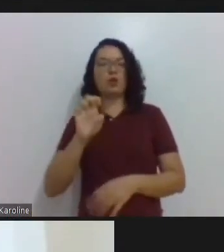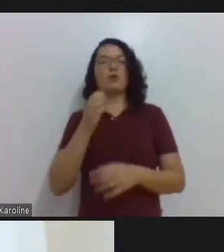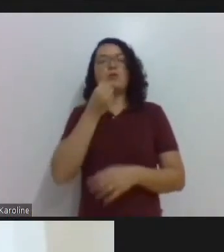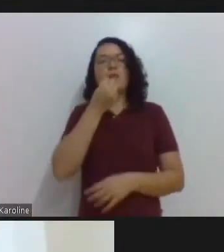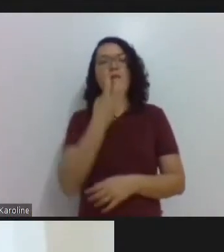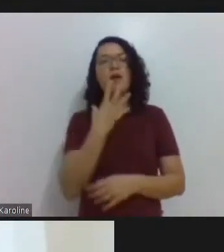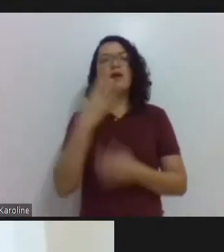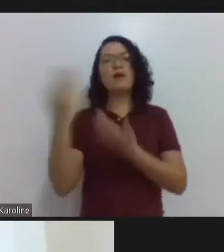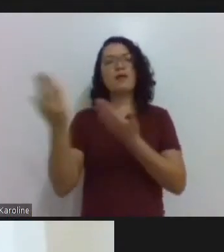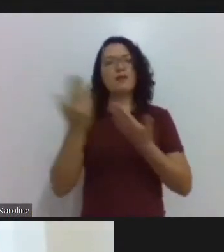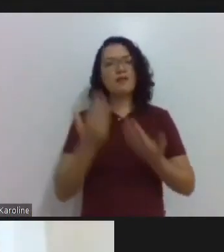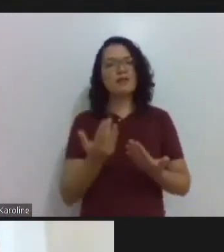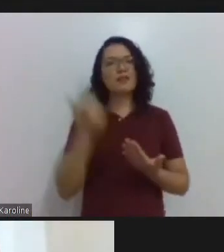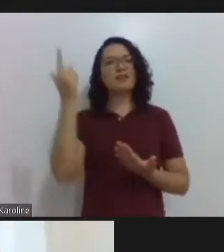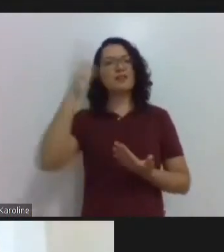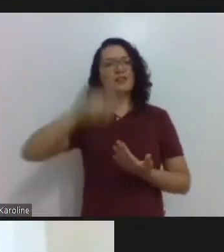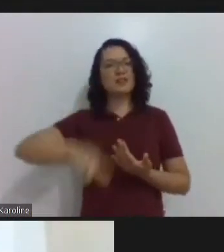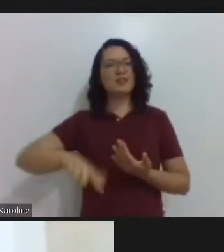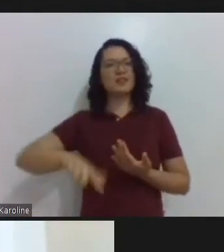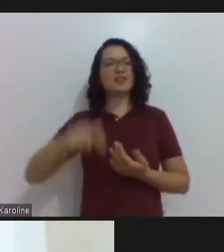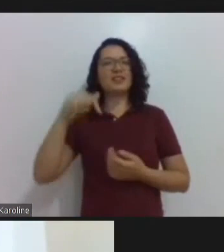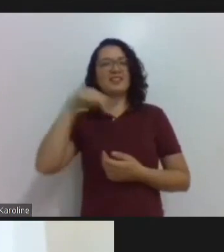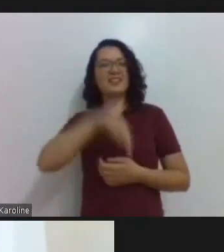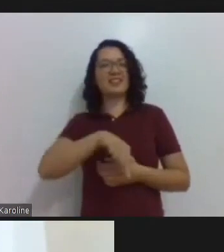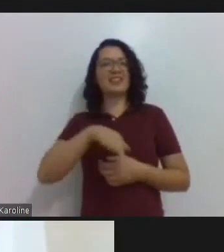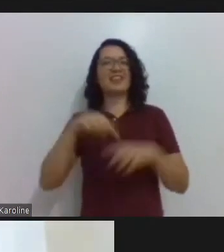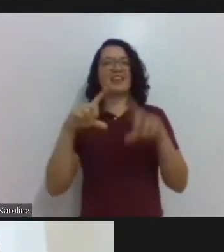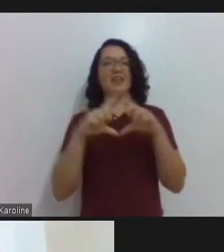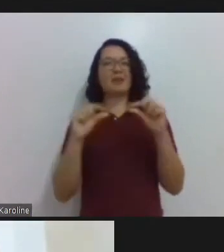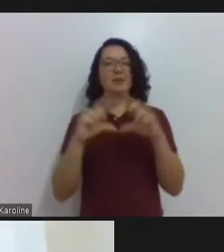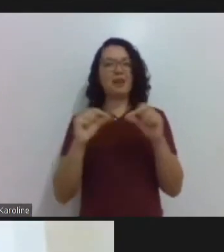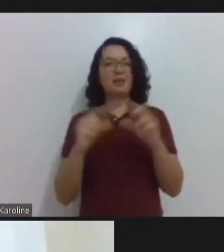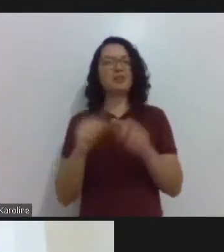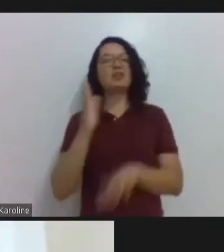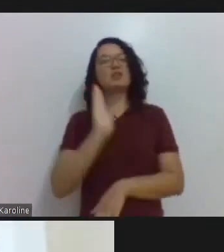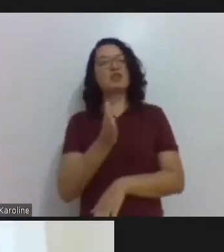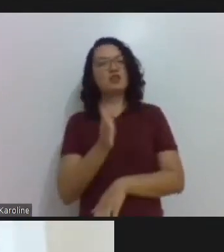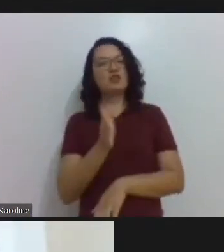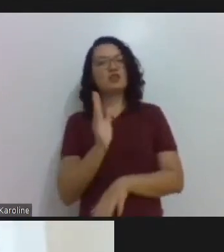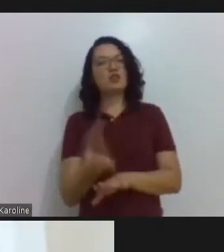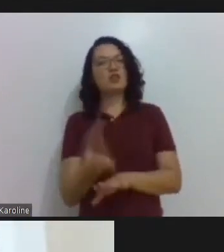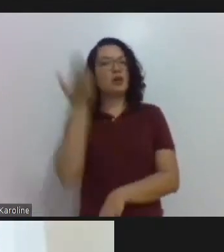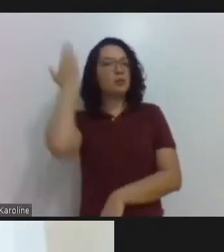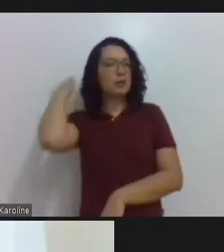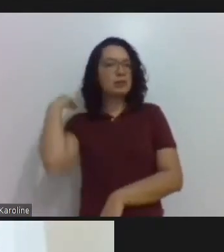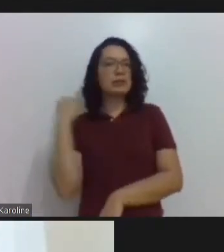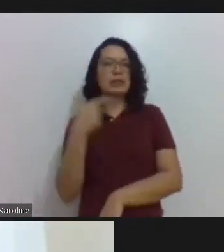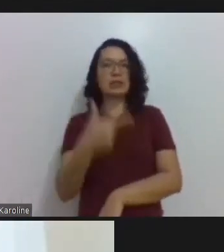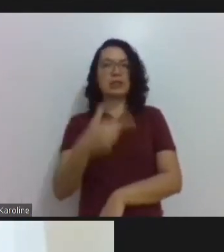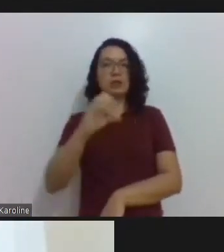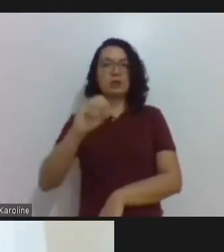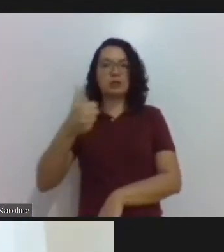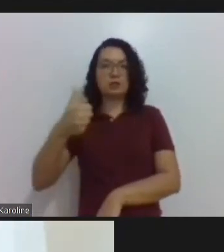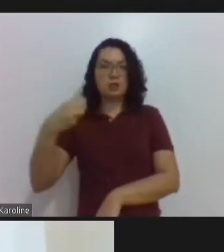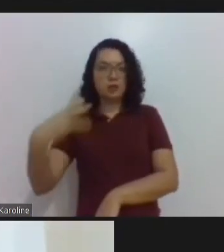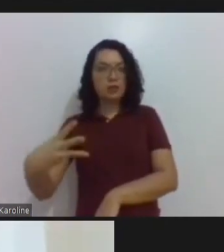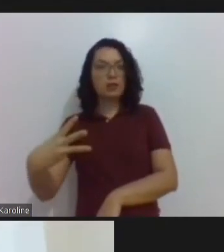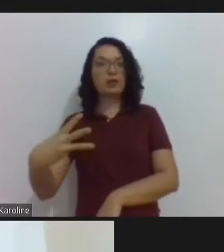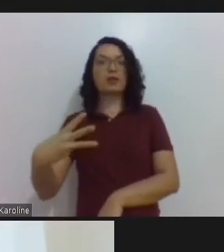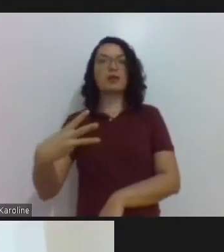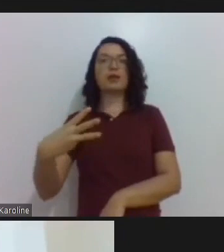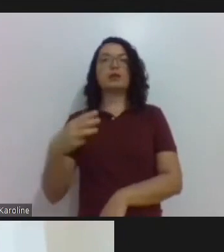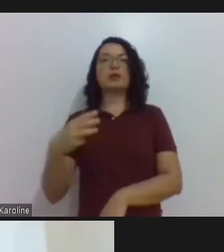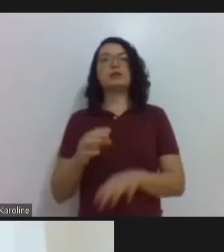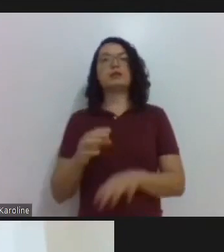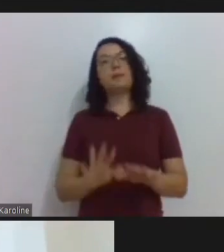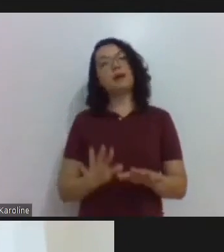Brasília. Ele esteve aqui em 2013, na ocasião do ENCAC, que foi organizado aqui em Brasília também. Infelizmente hoje,